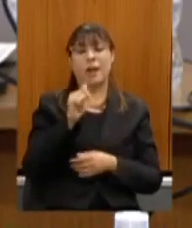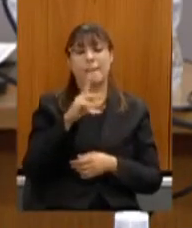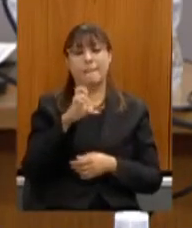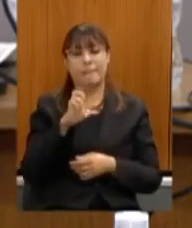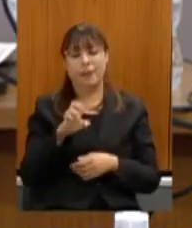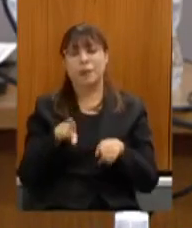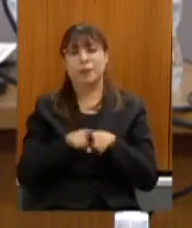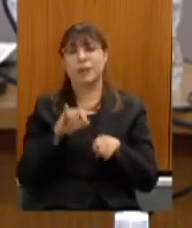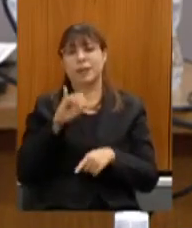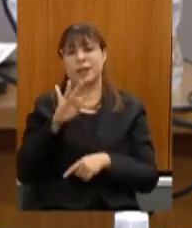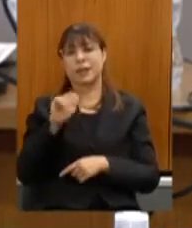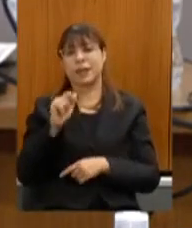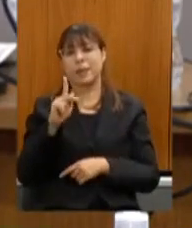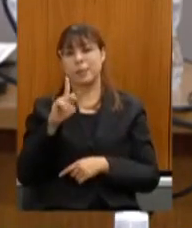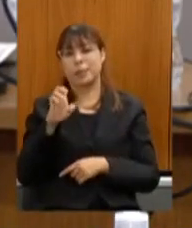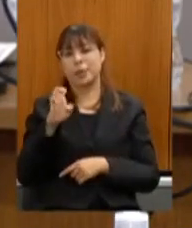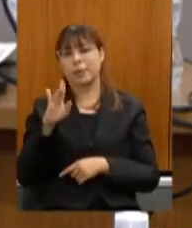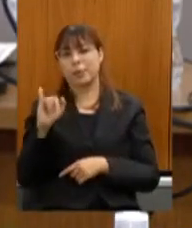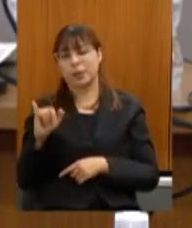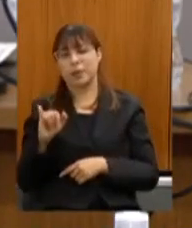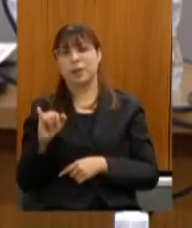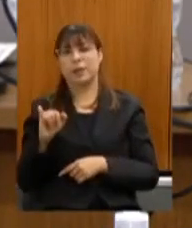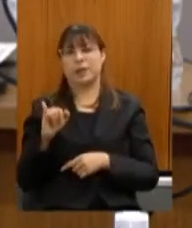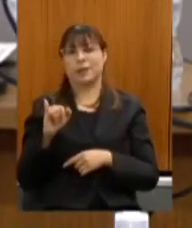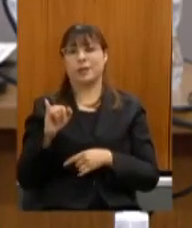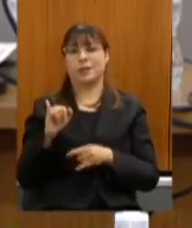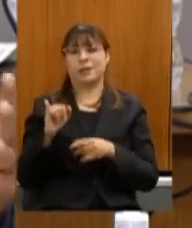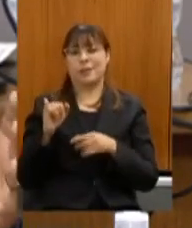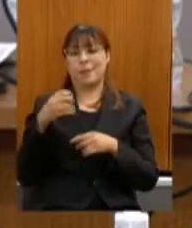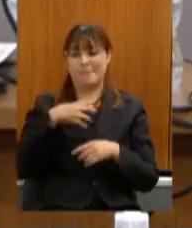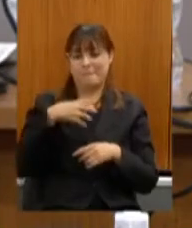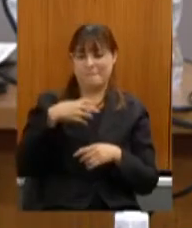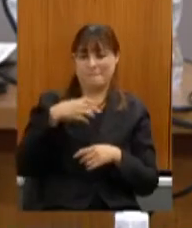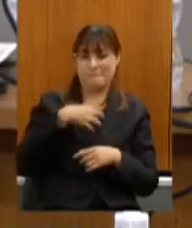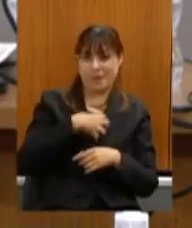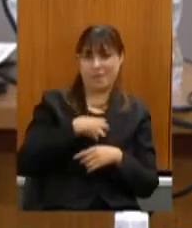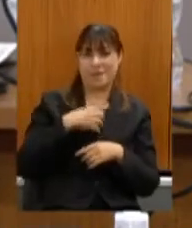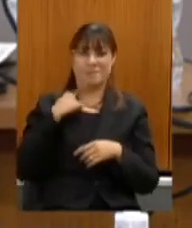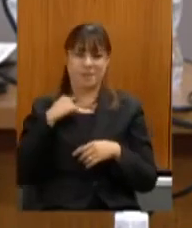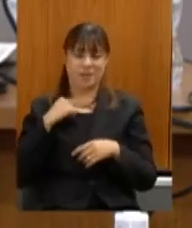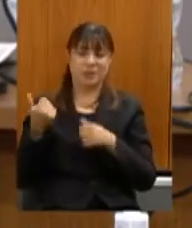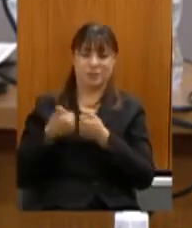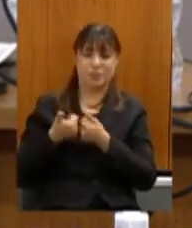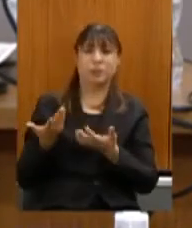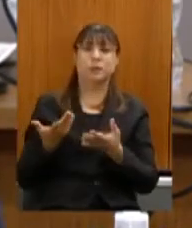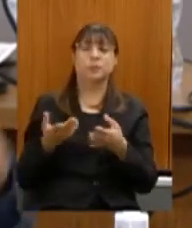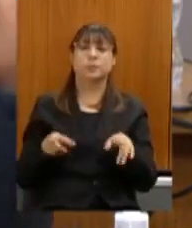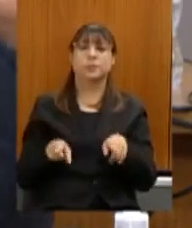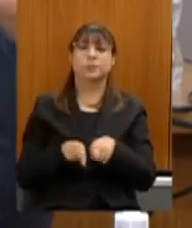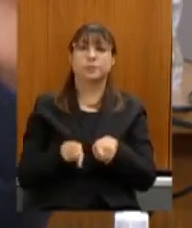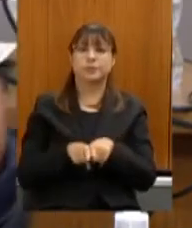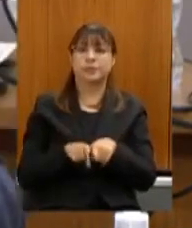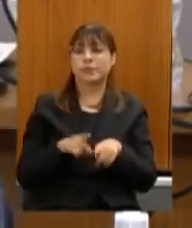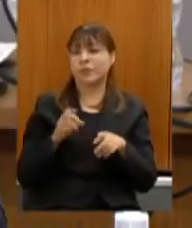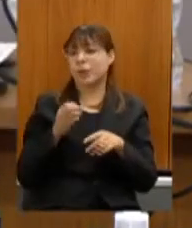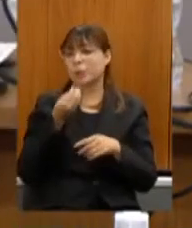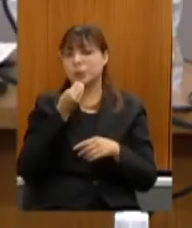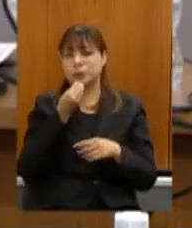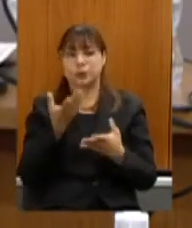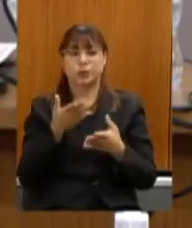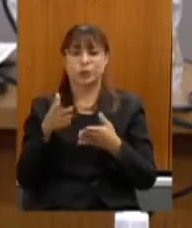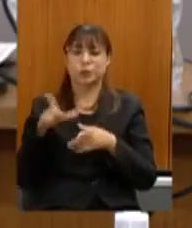Itapebi na divisa com Minas e Bahia nós temos o trajeto da antiga Bahia-Minas poderia ser feita uma rota